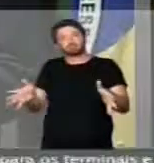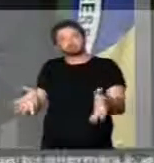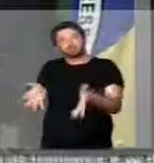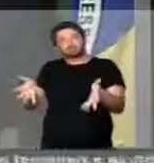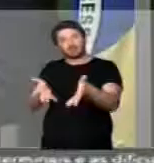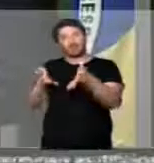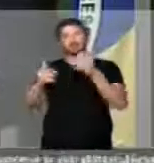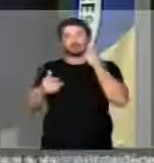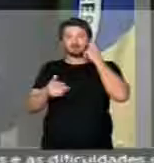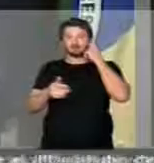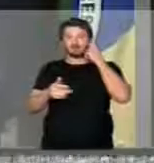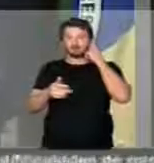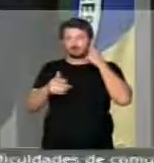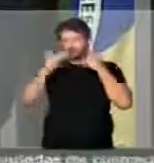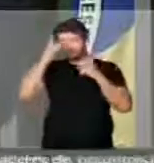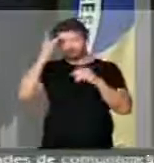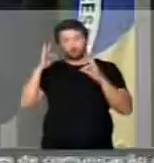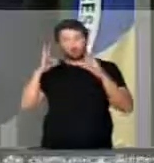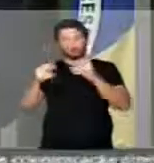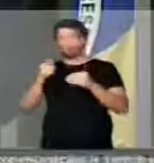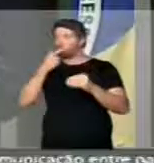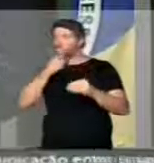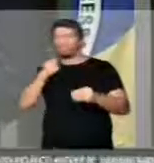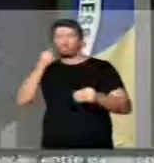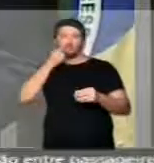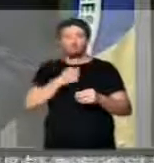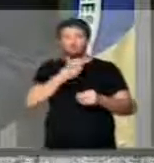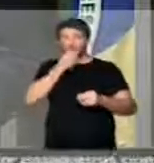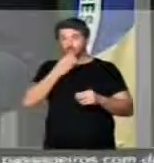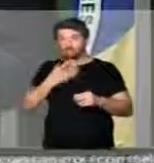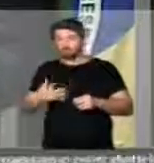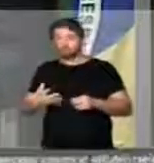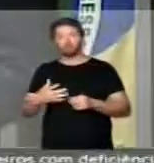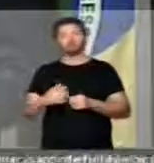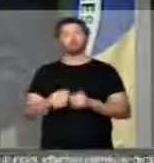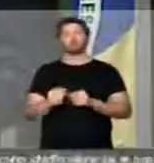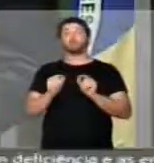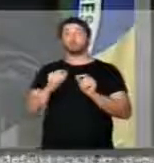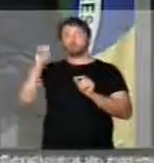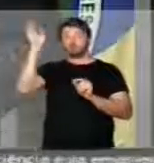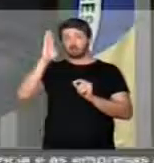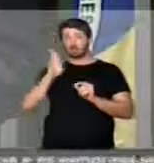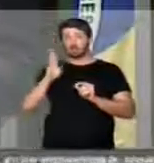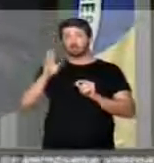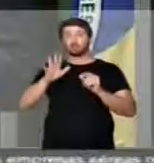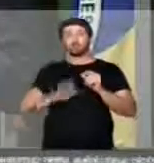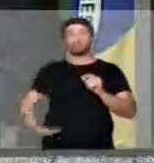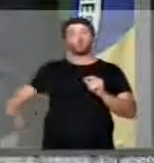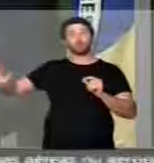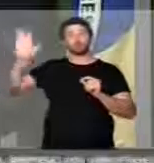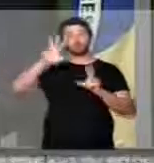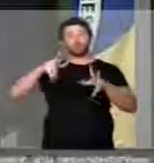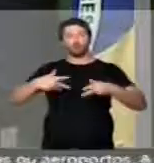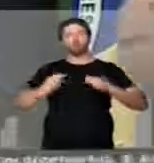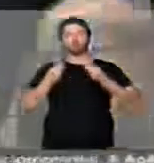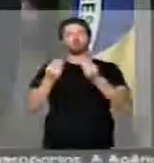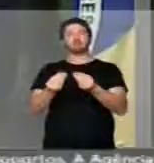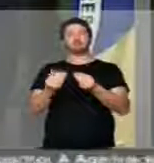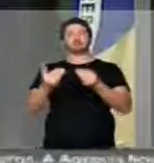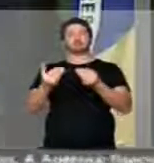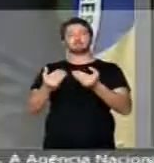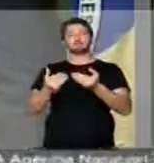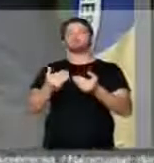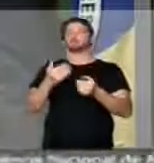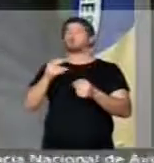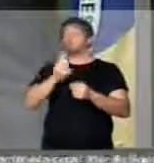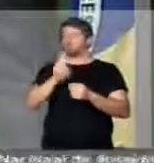todos aqueles homens e mulheres de bem que Brasil afora vão se oferecer por ocasião